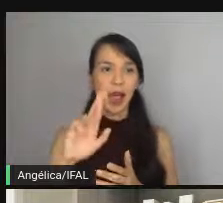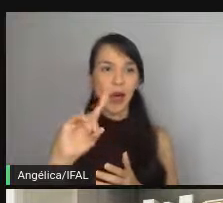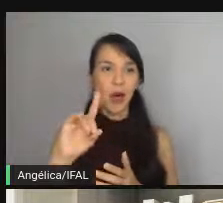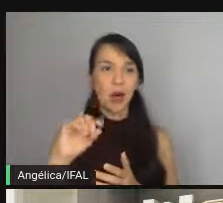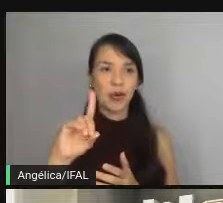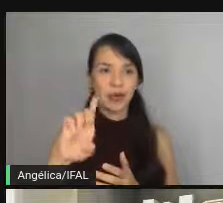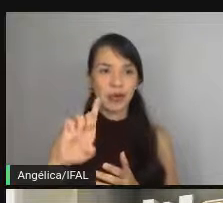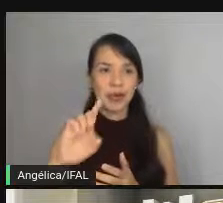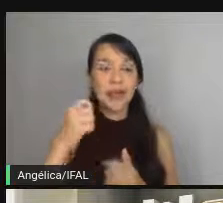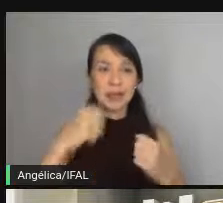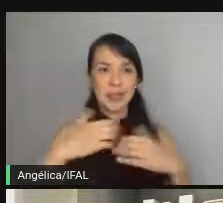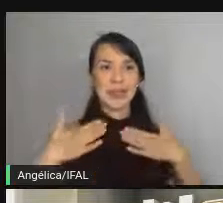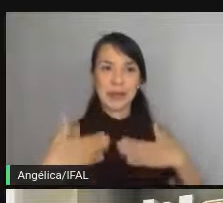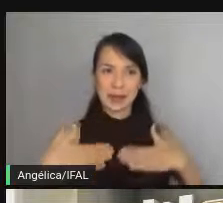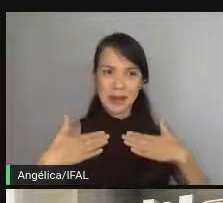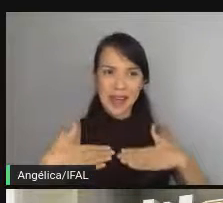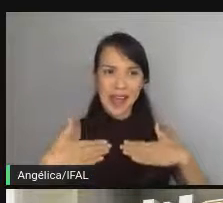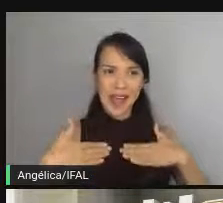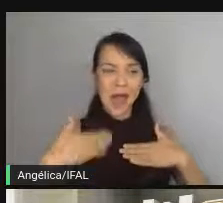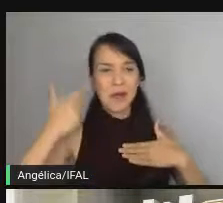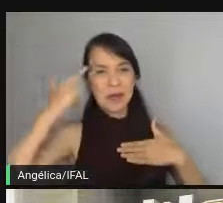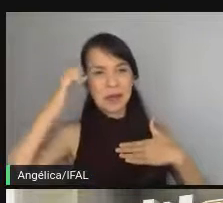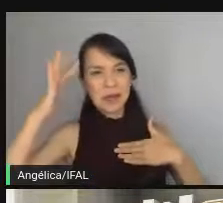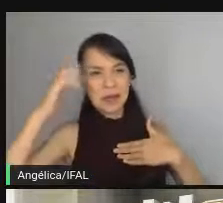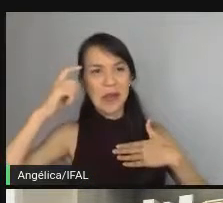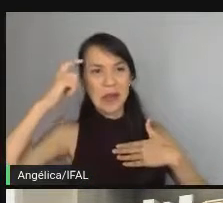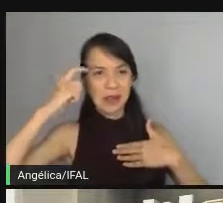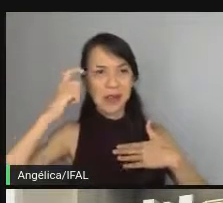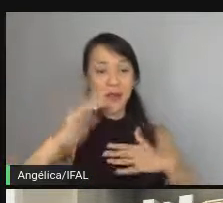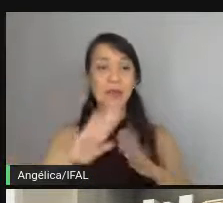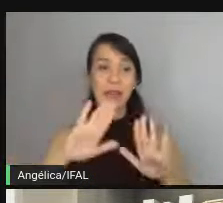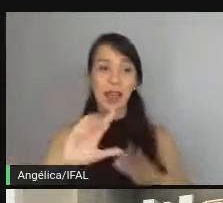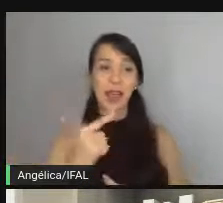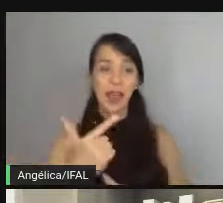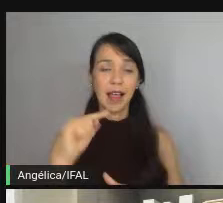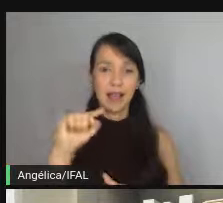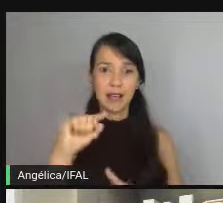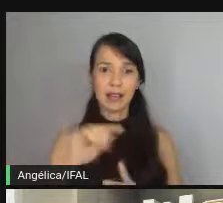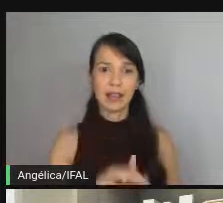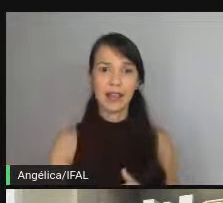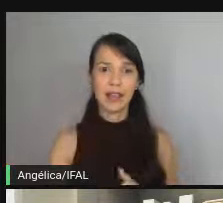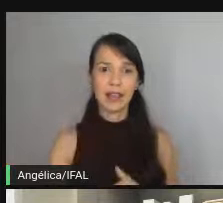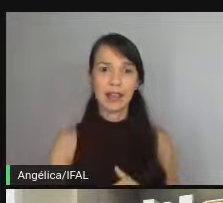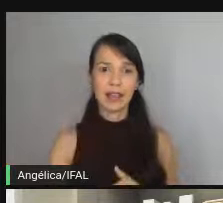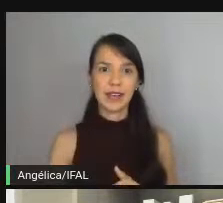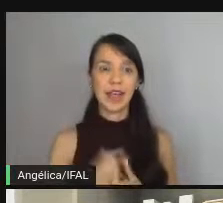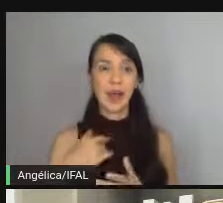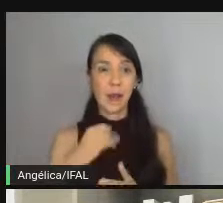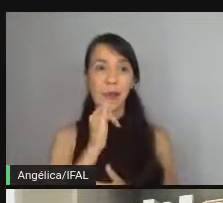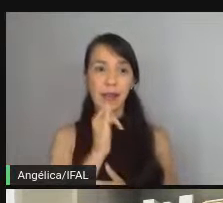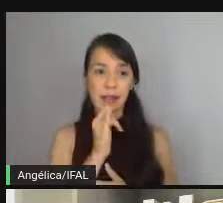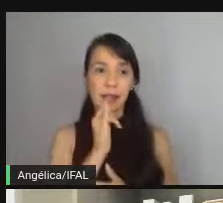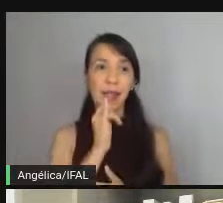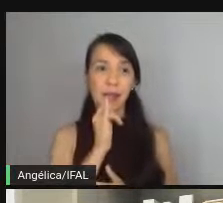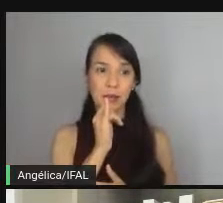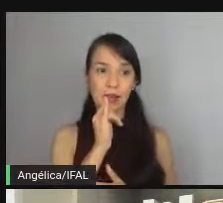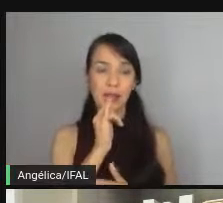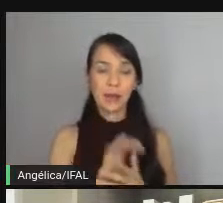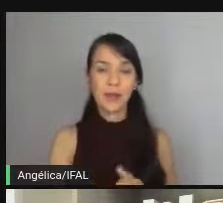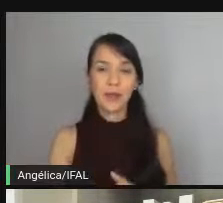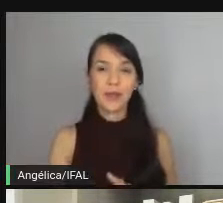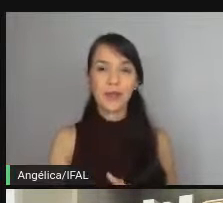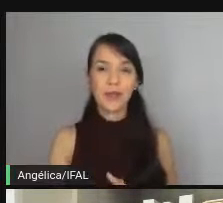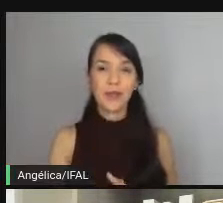gente tem que ir com calma, tem que refletir. Óbvio que isso aqui é um exemplo, né?